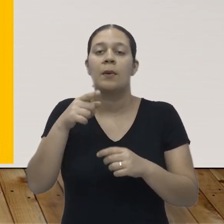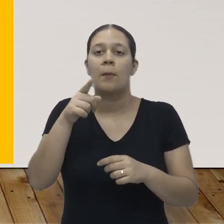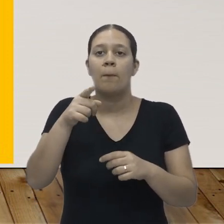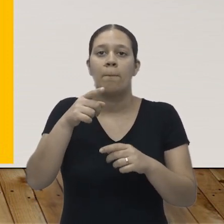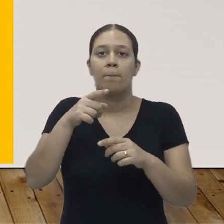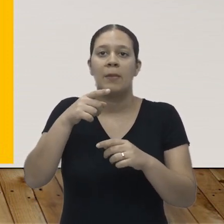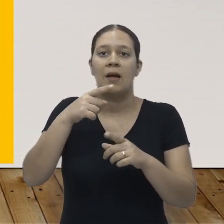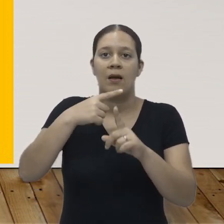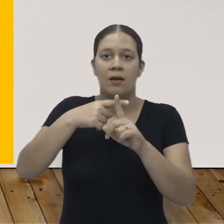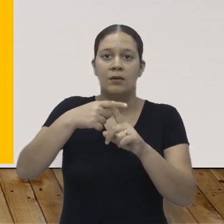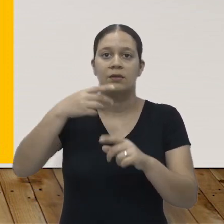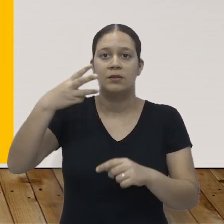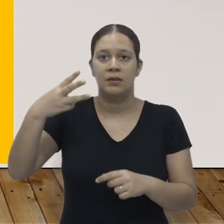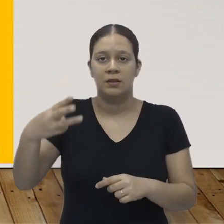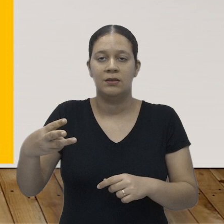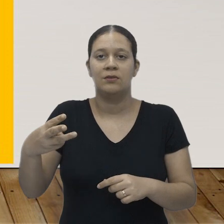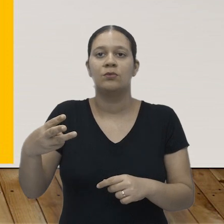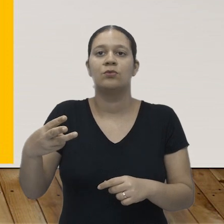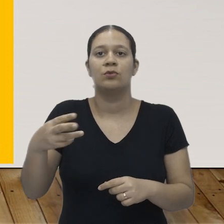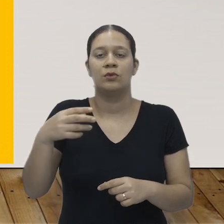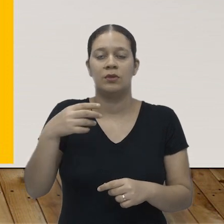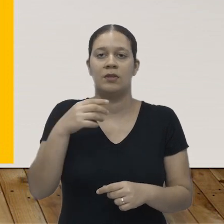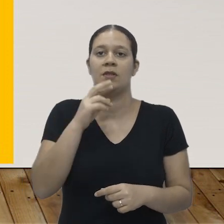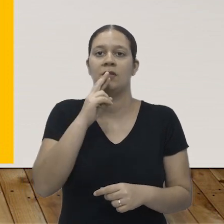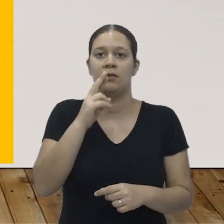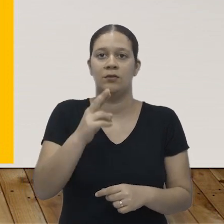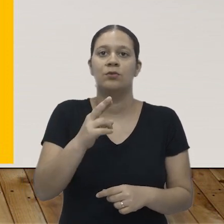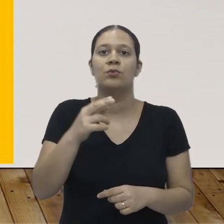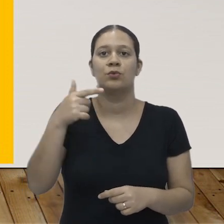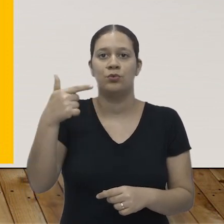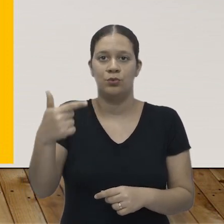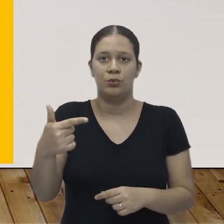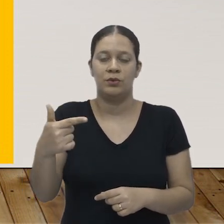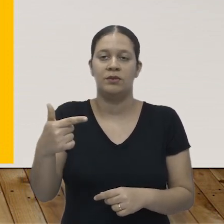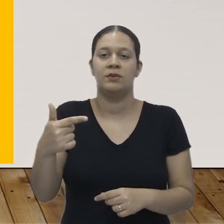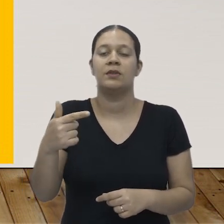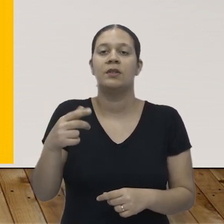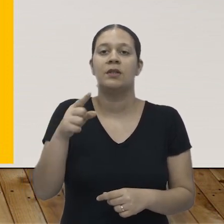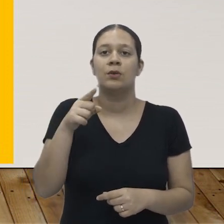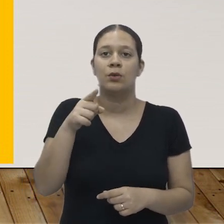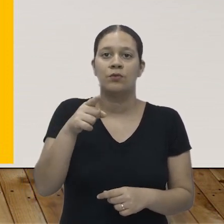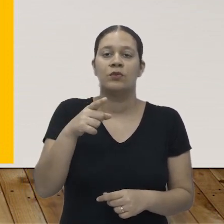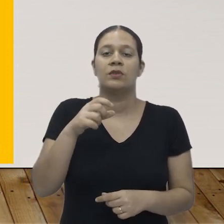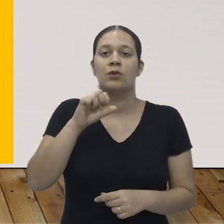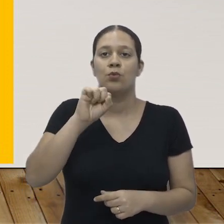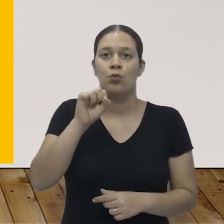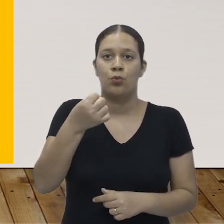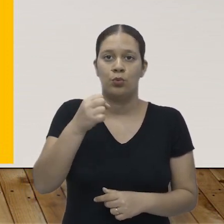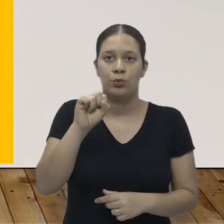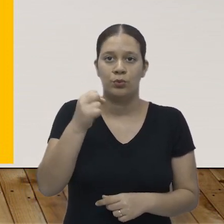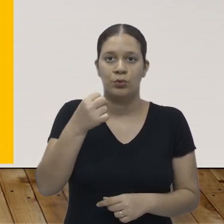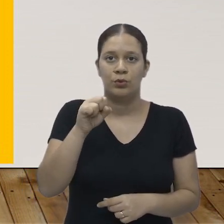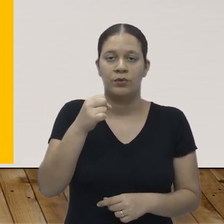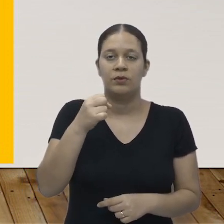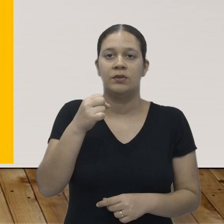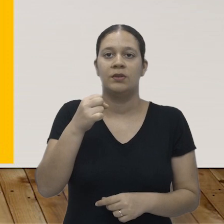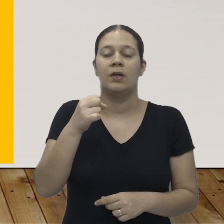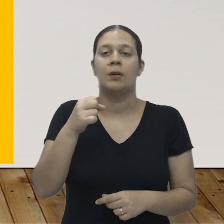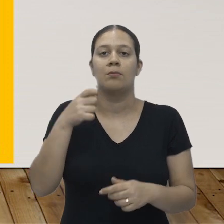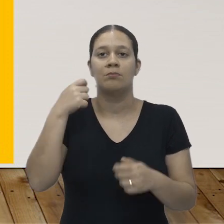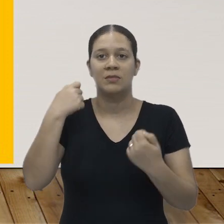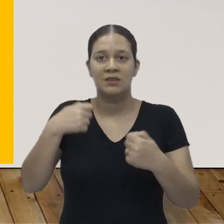Se você deve 5 e pagou 3, no total você ficou ainda devendo 2. Se você tem 8